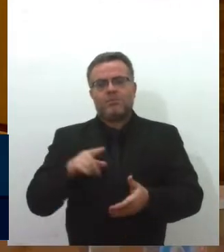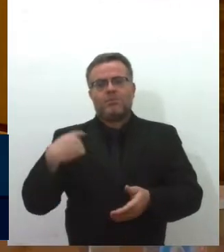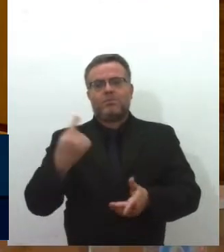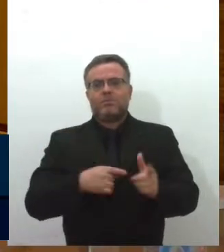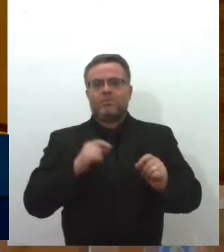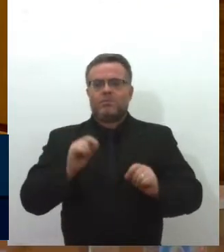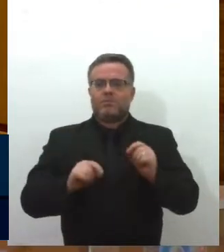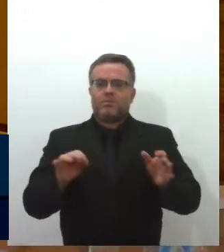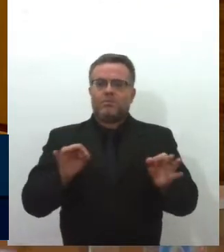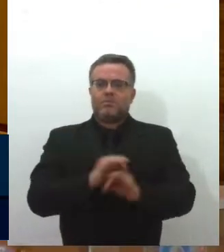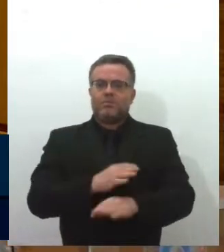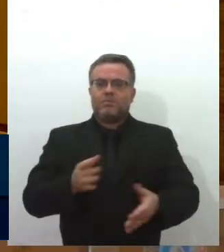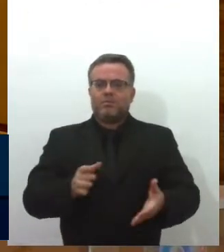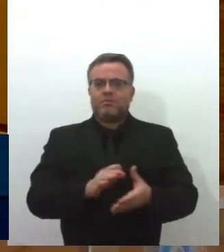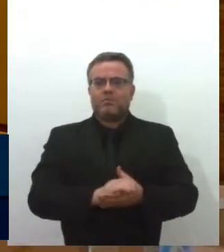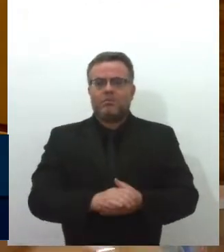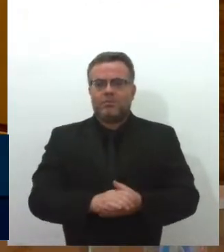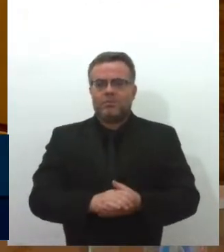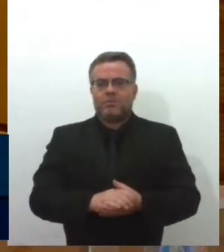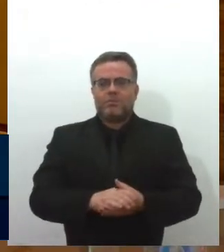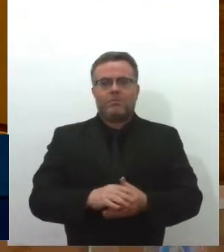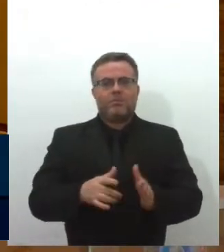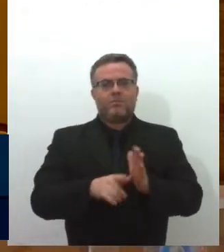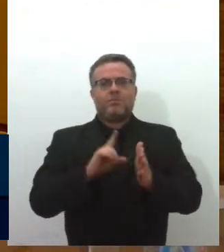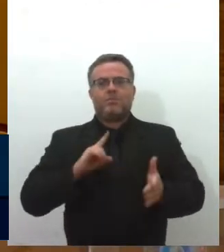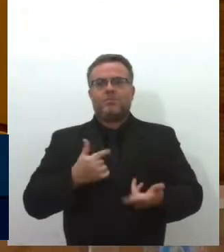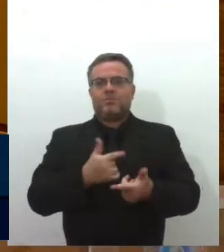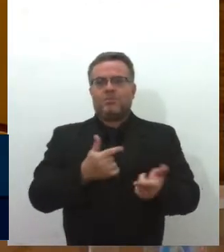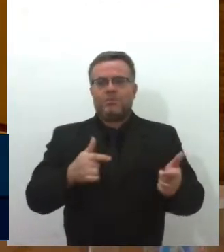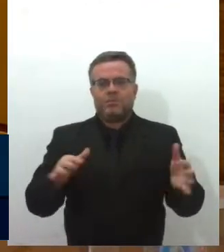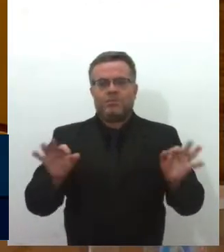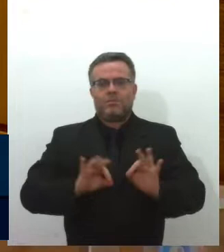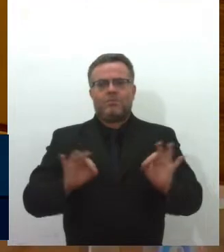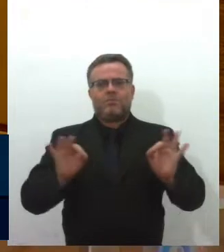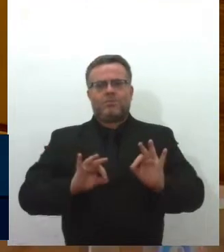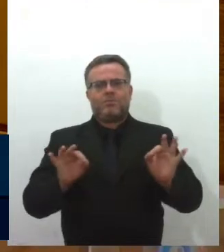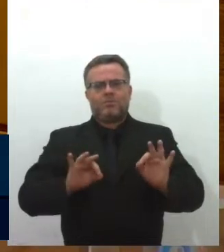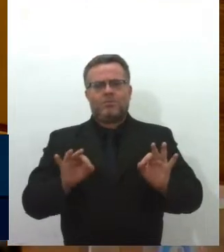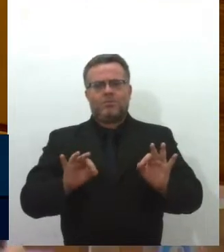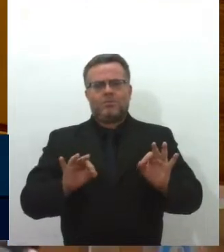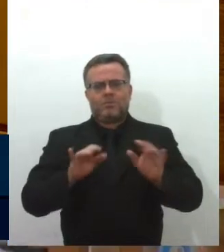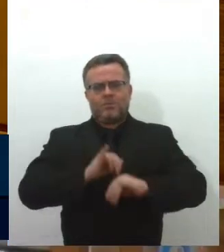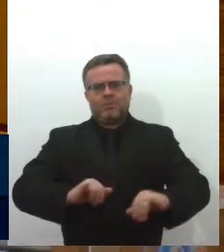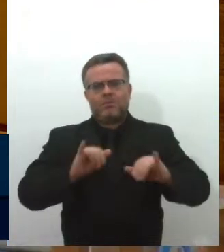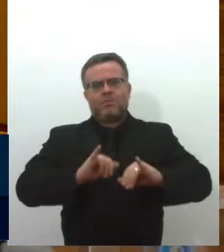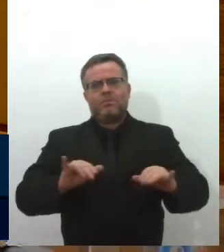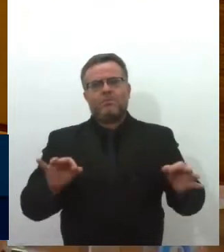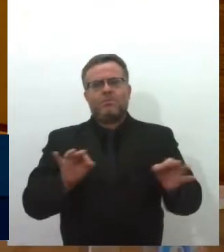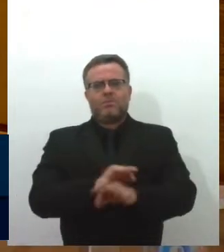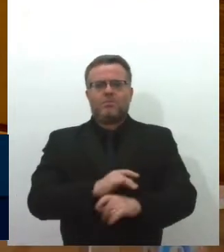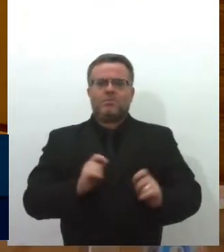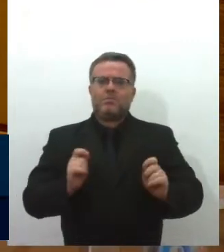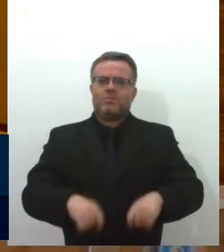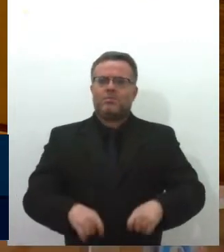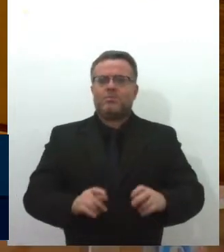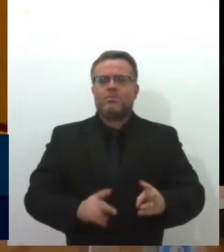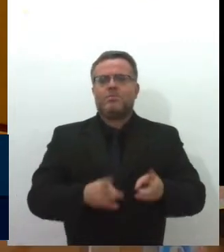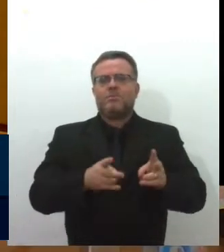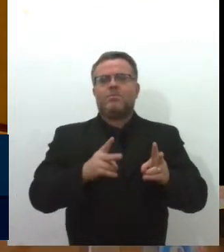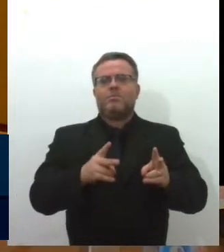realmente, não tínhamos a informação precisa de quantos tínhamos